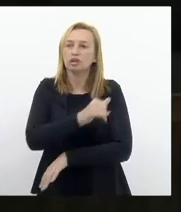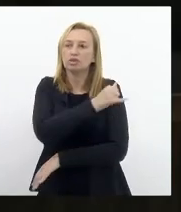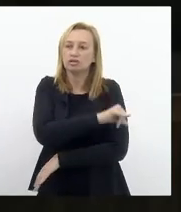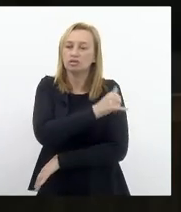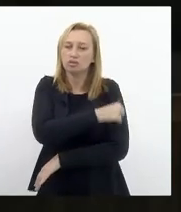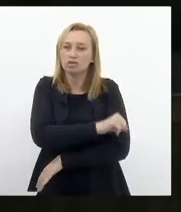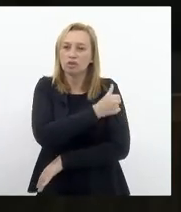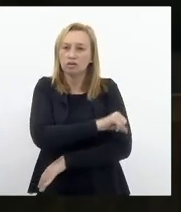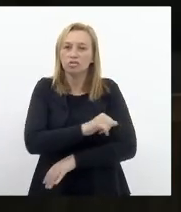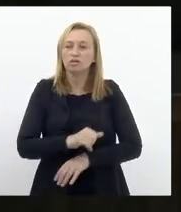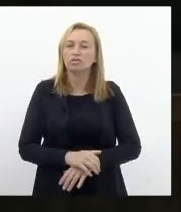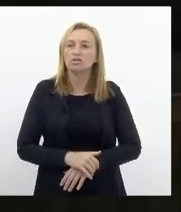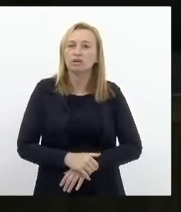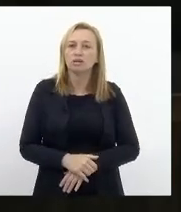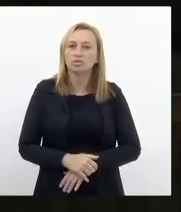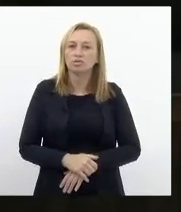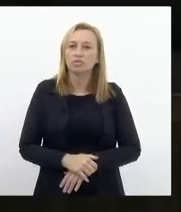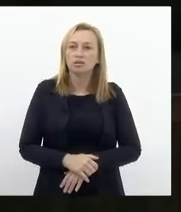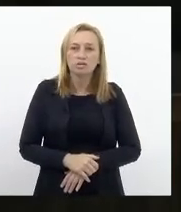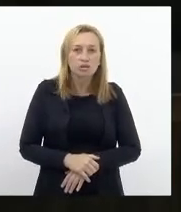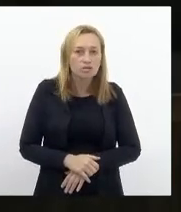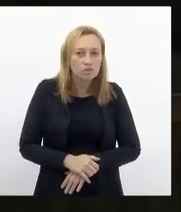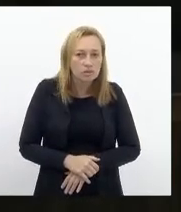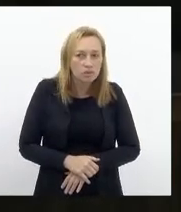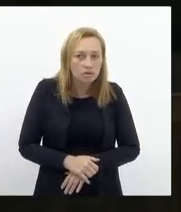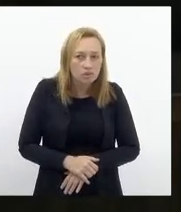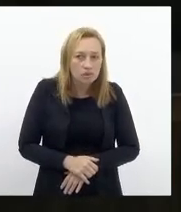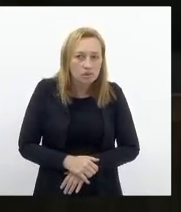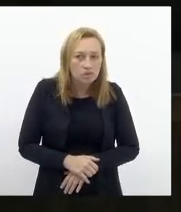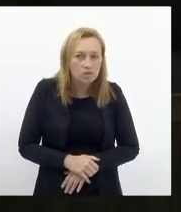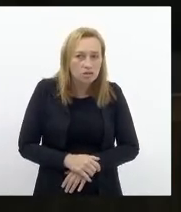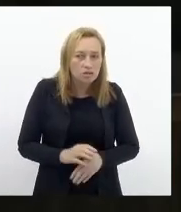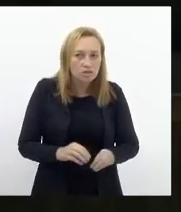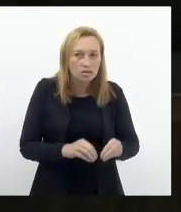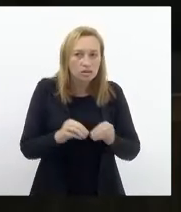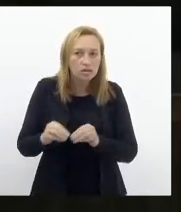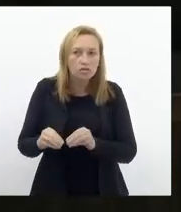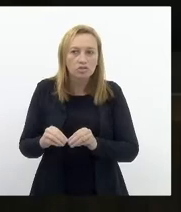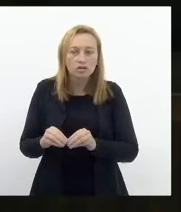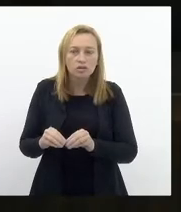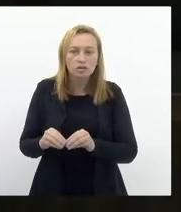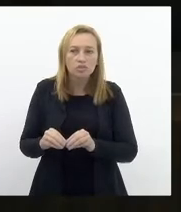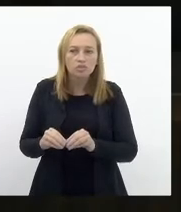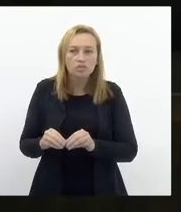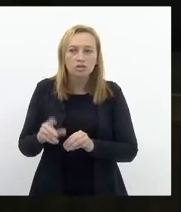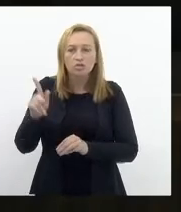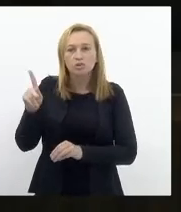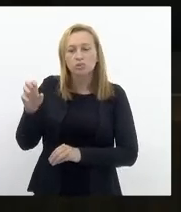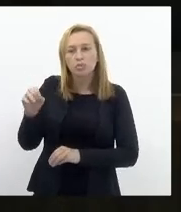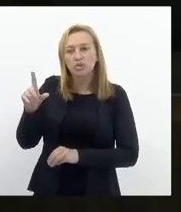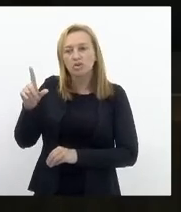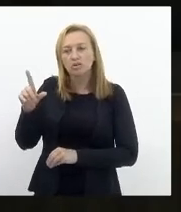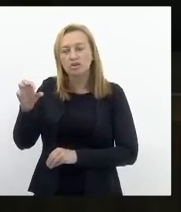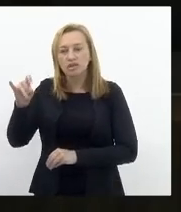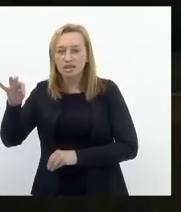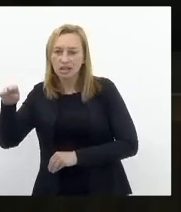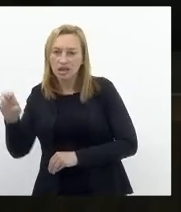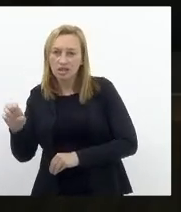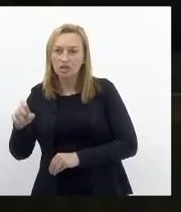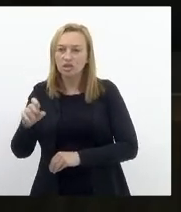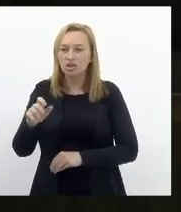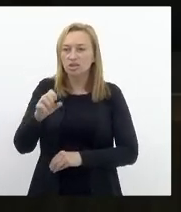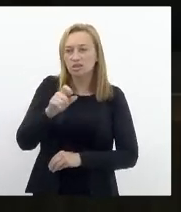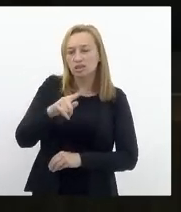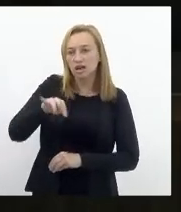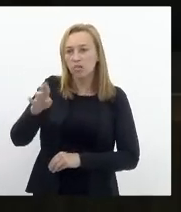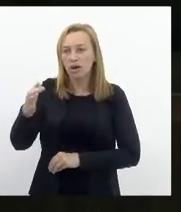mensagem dispondo sobre a transferência da estrutura física do polo Sederge em Saquarema para as